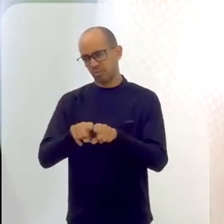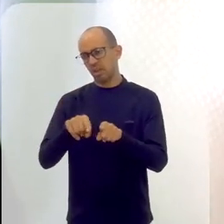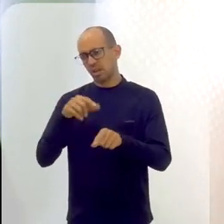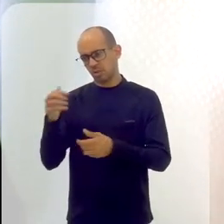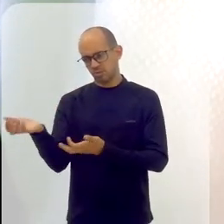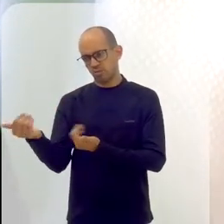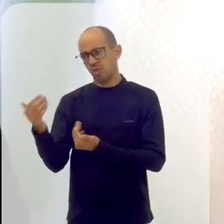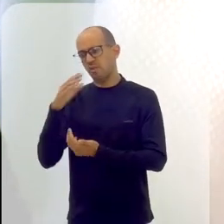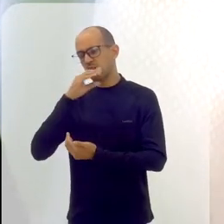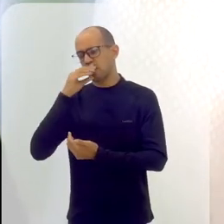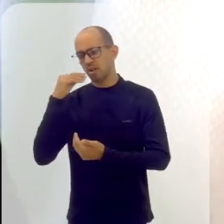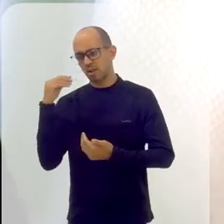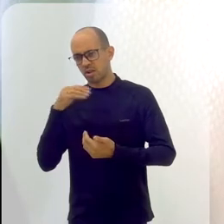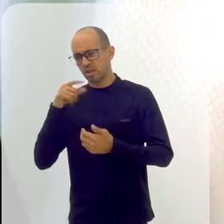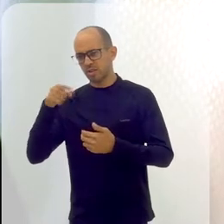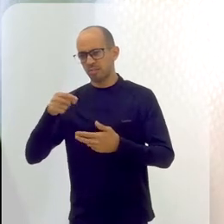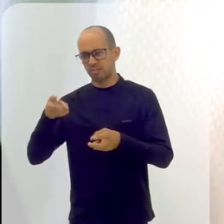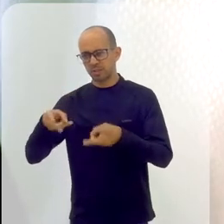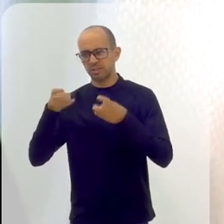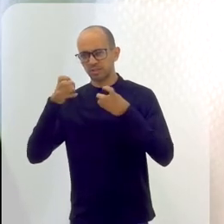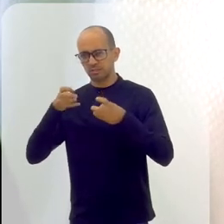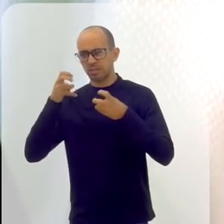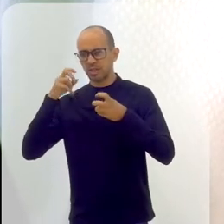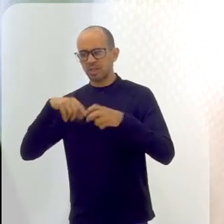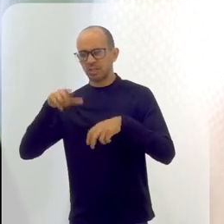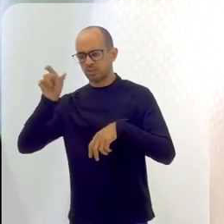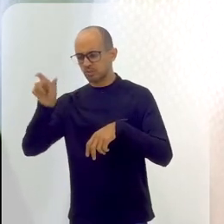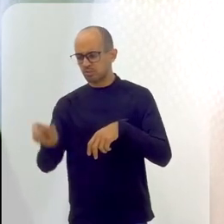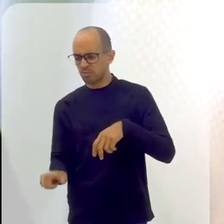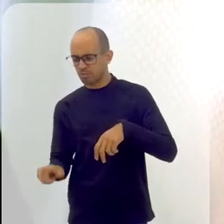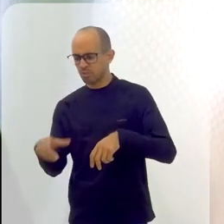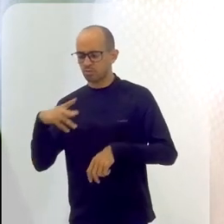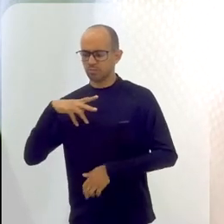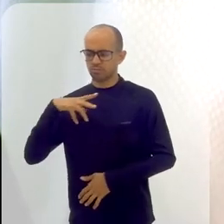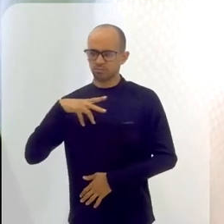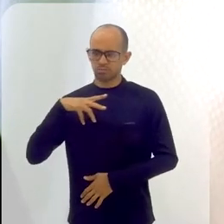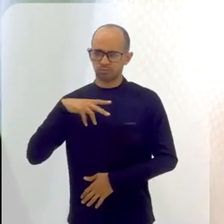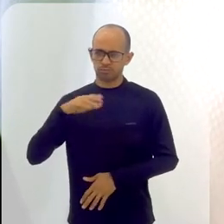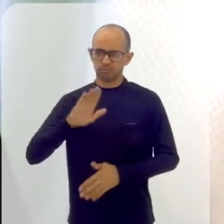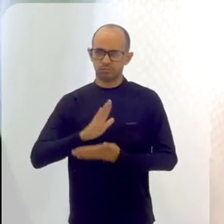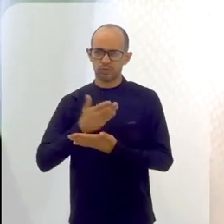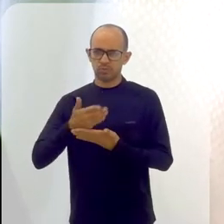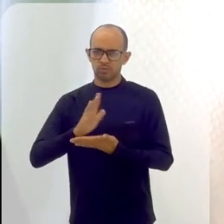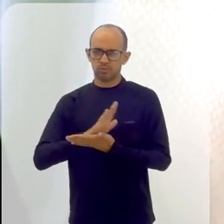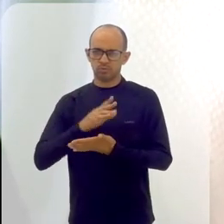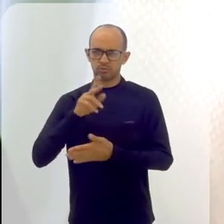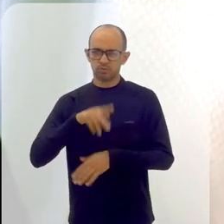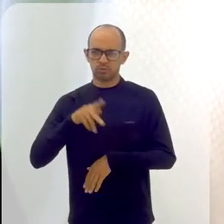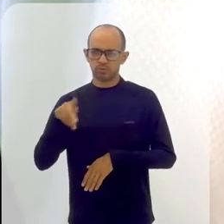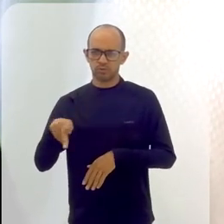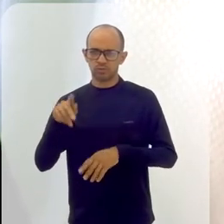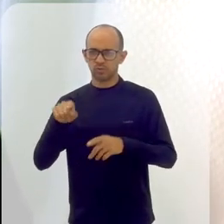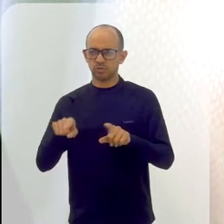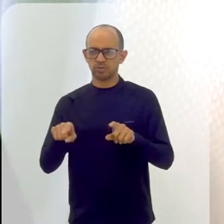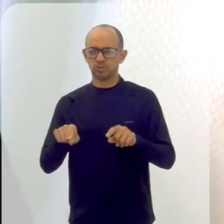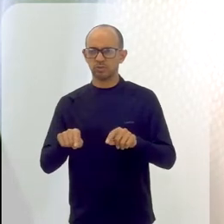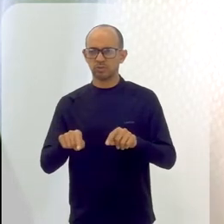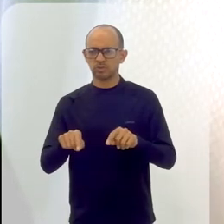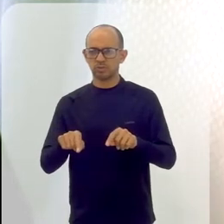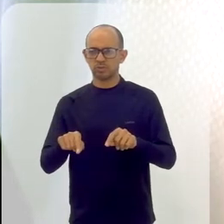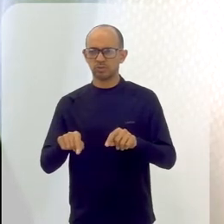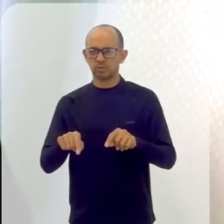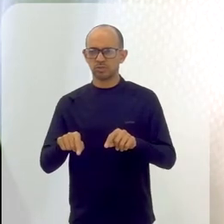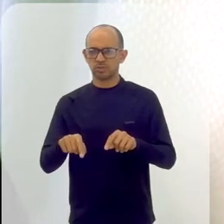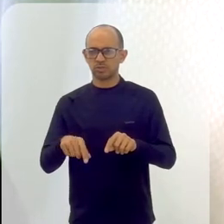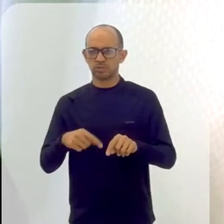adolescentes também, e encarar eles como indivíduos também, né? Eu percebo que existem muitos professores, até que professores que passaram